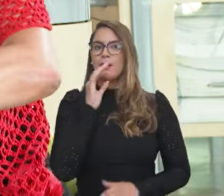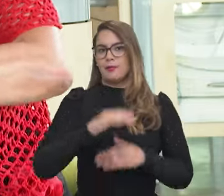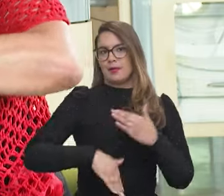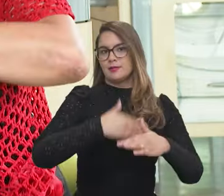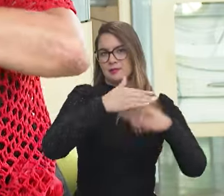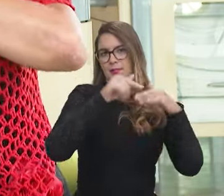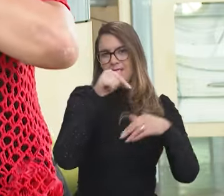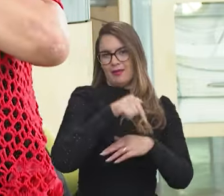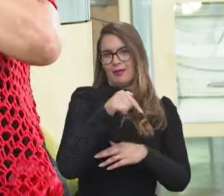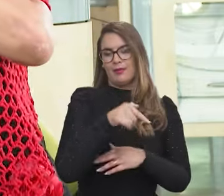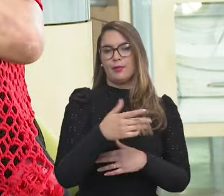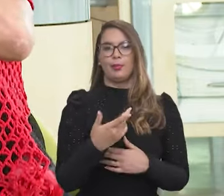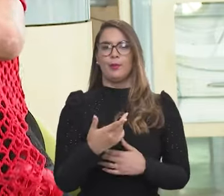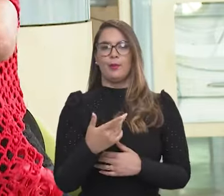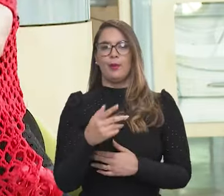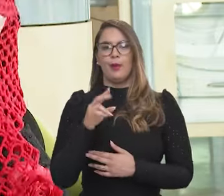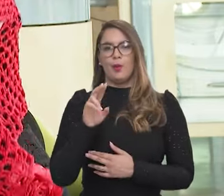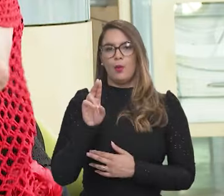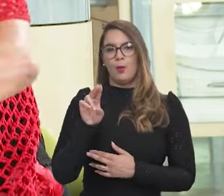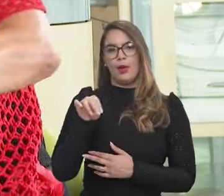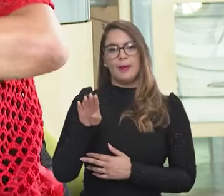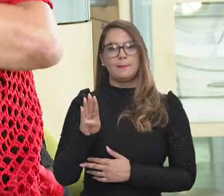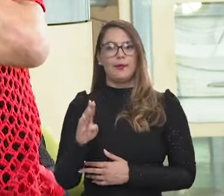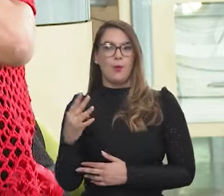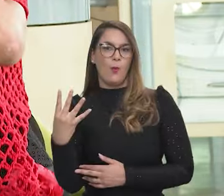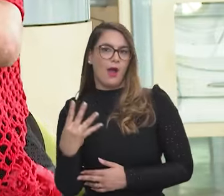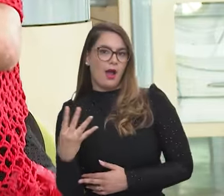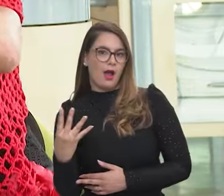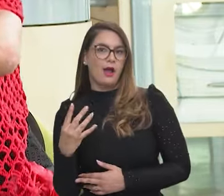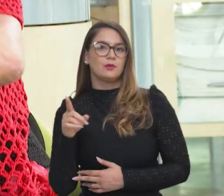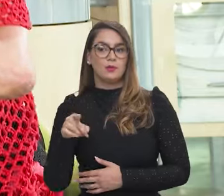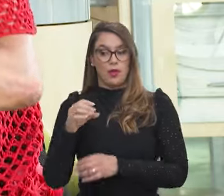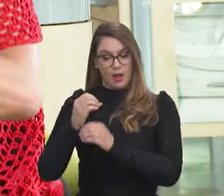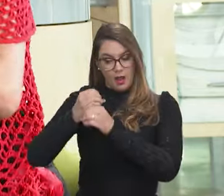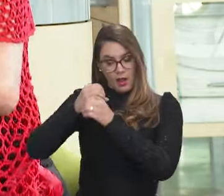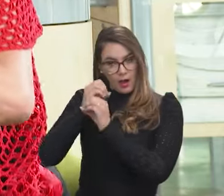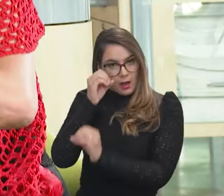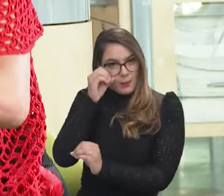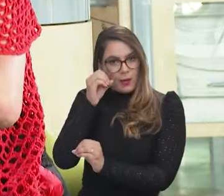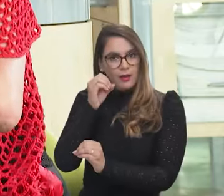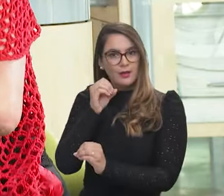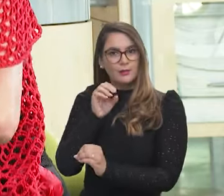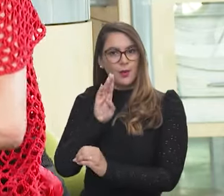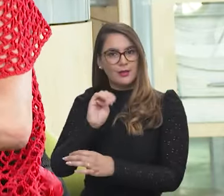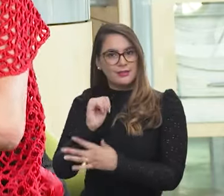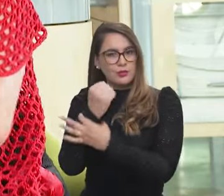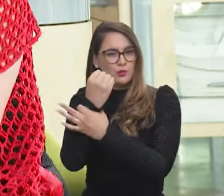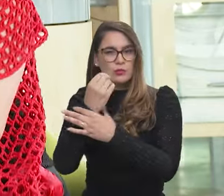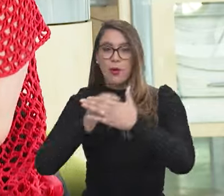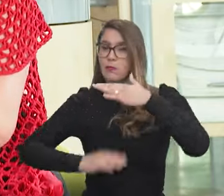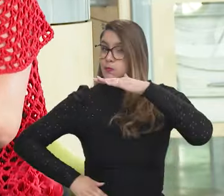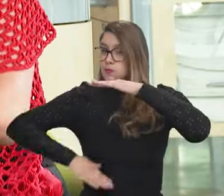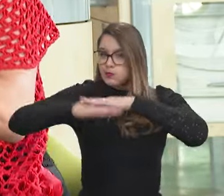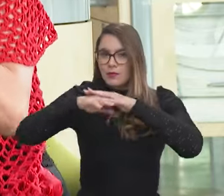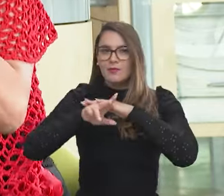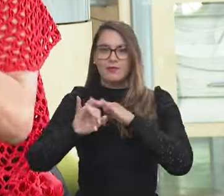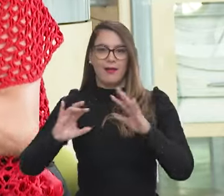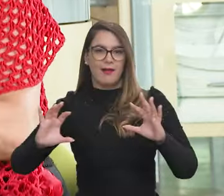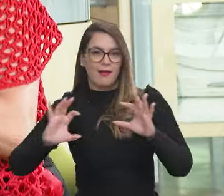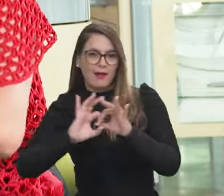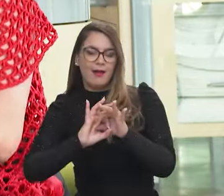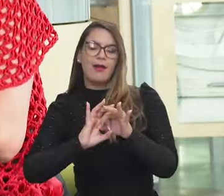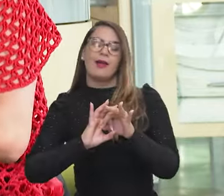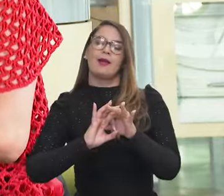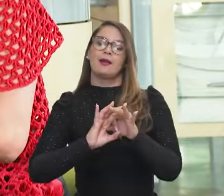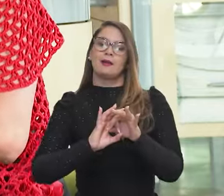Aceleração do Crescimento, como é o NB4, que é um laboratório de biossegurança máxima, que vai